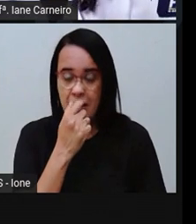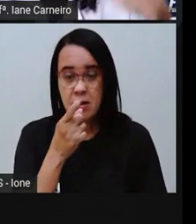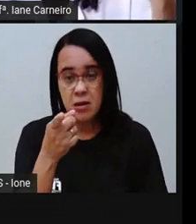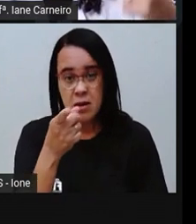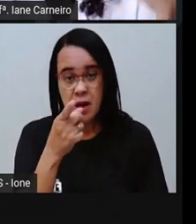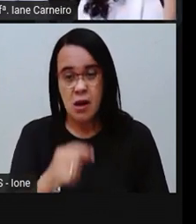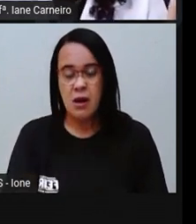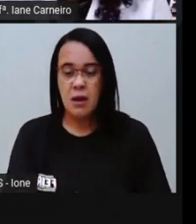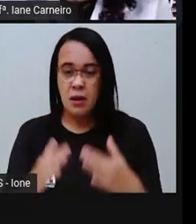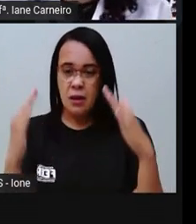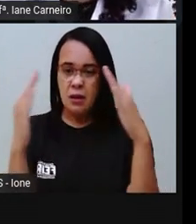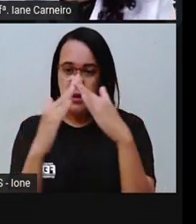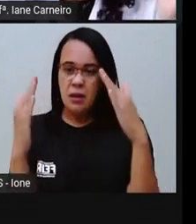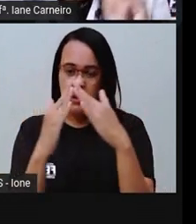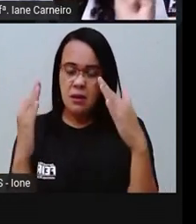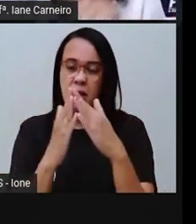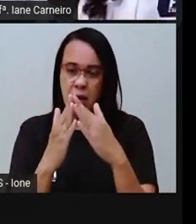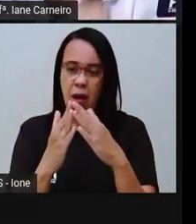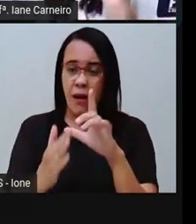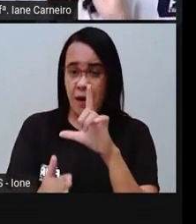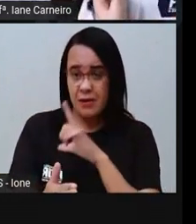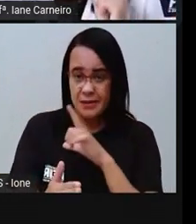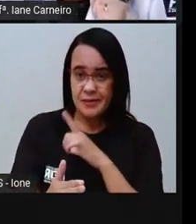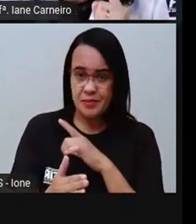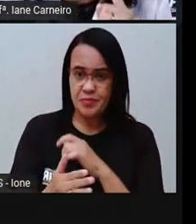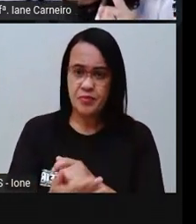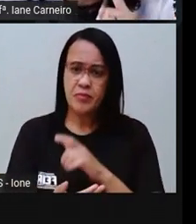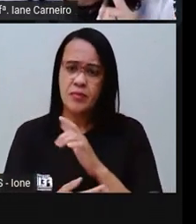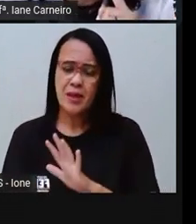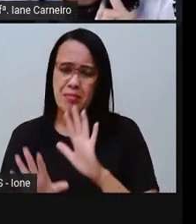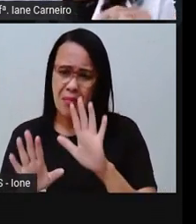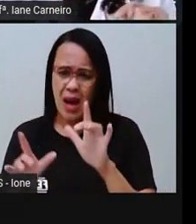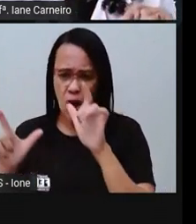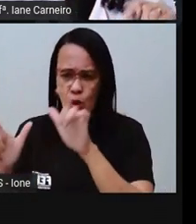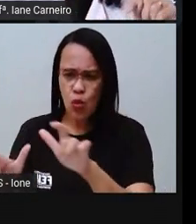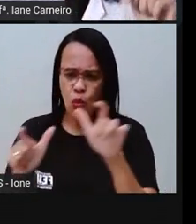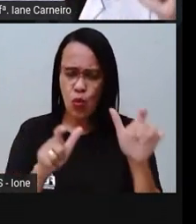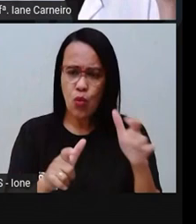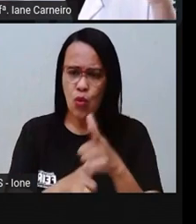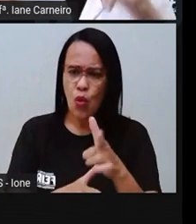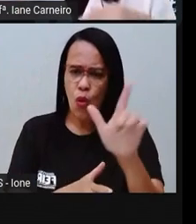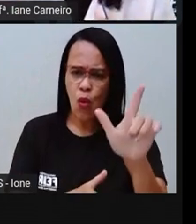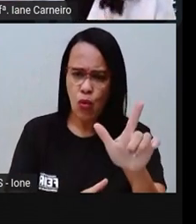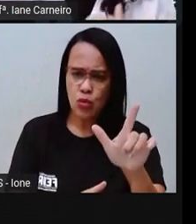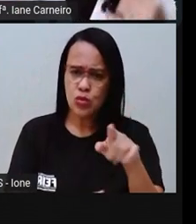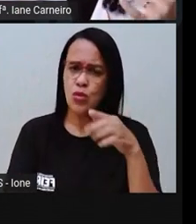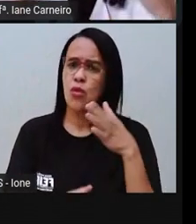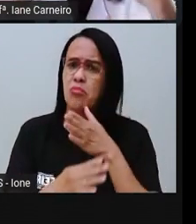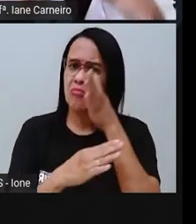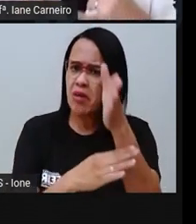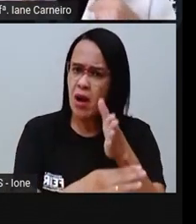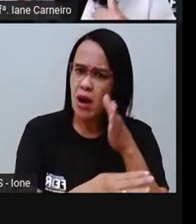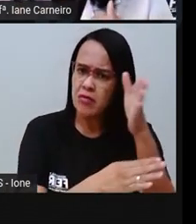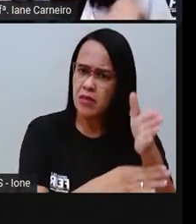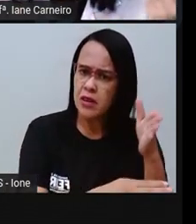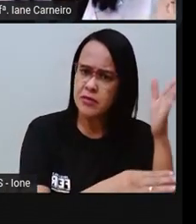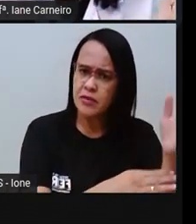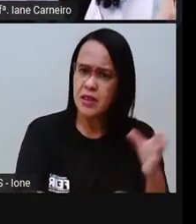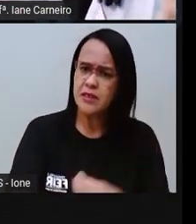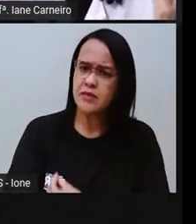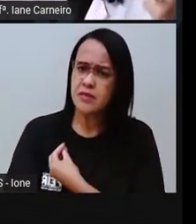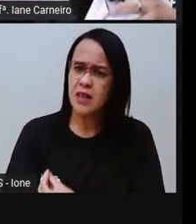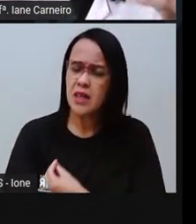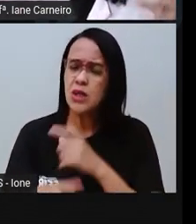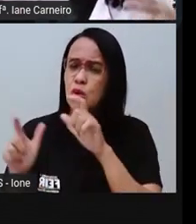quais outros lugares que você costuma frequentar? Né? Além da sua casa, você vai pra escola,